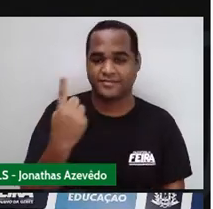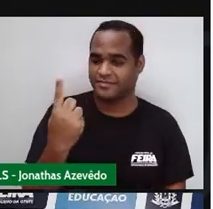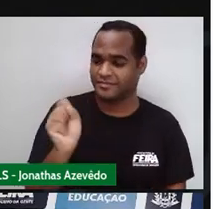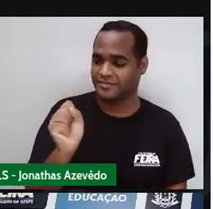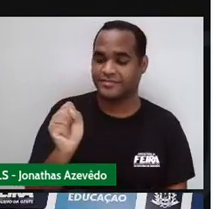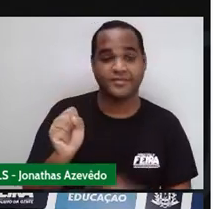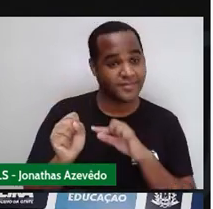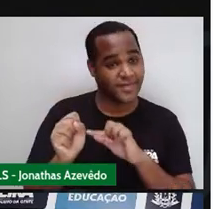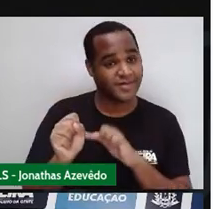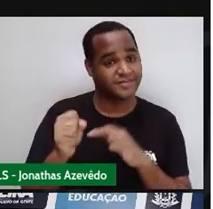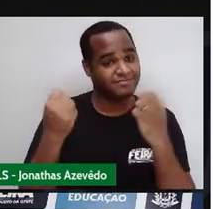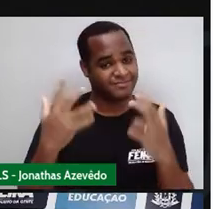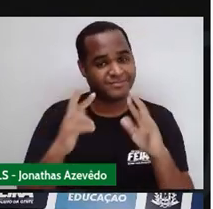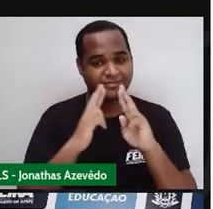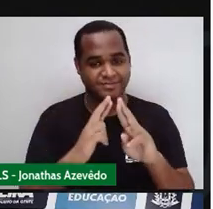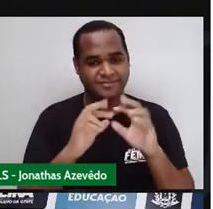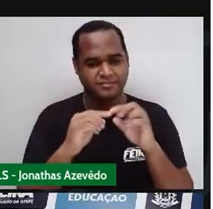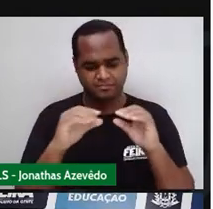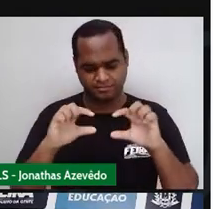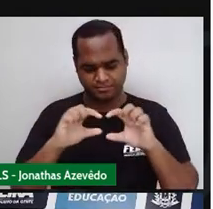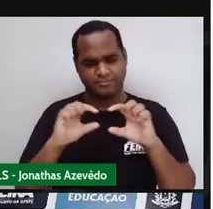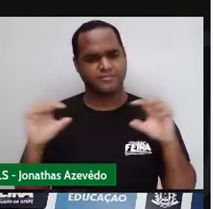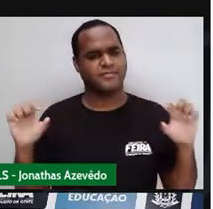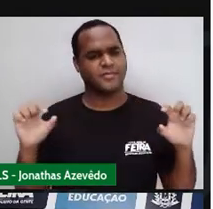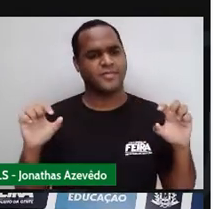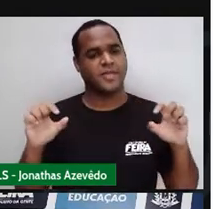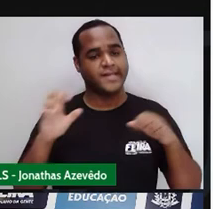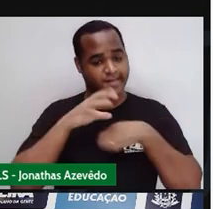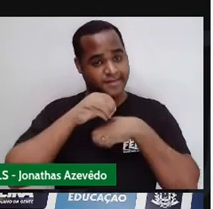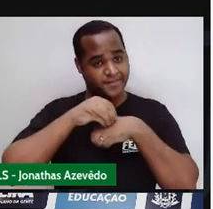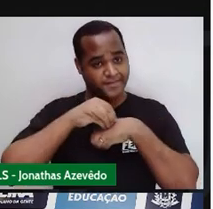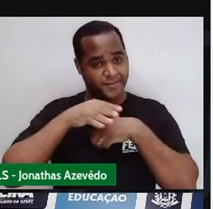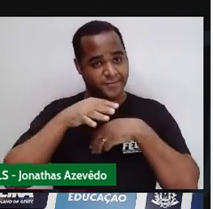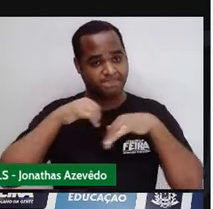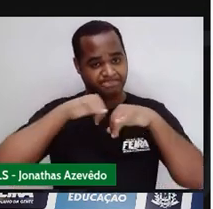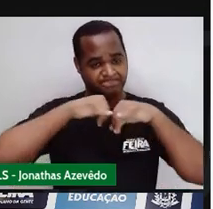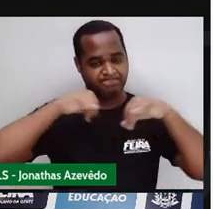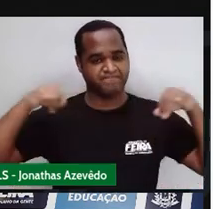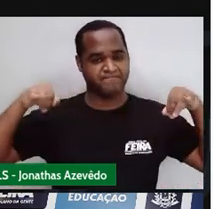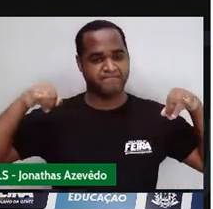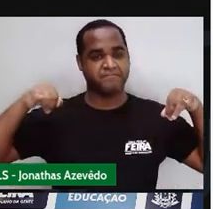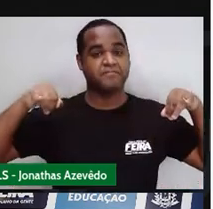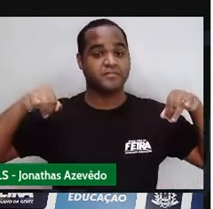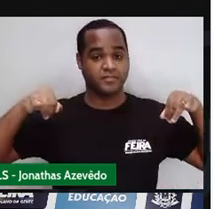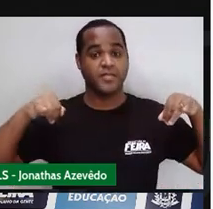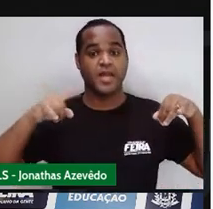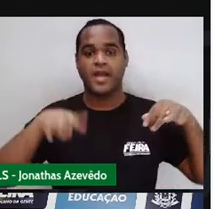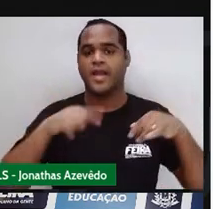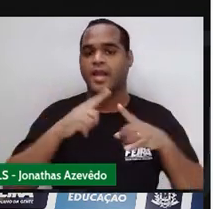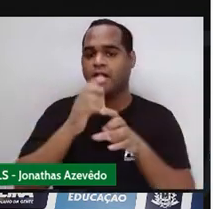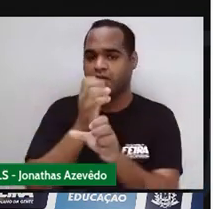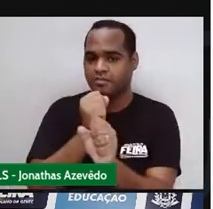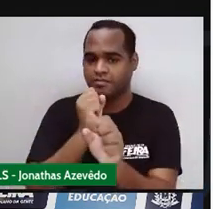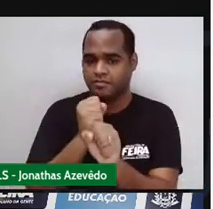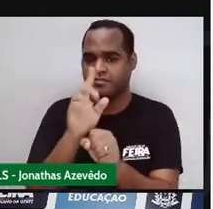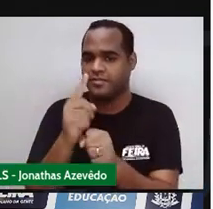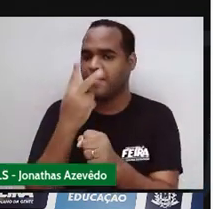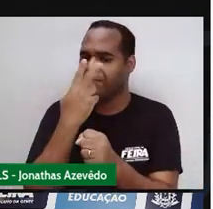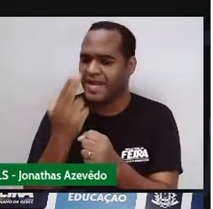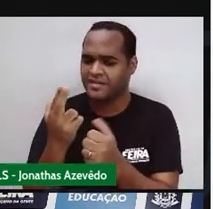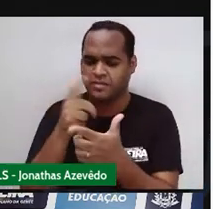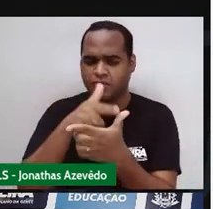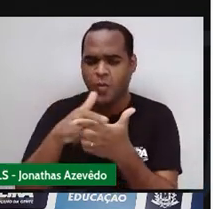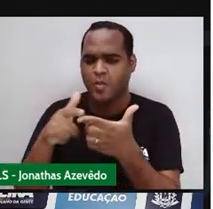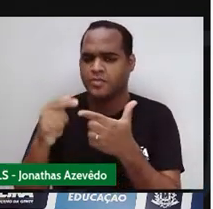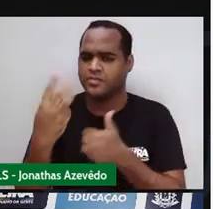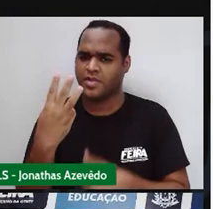Aqui embaixo tem uma informação, ó A soma sempre será um número divisível por 3 O que